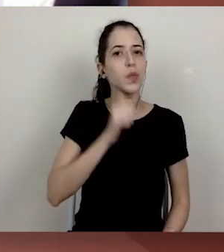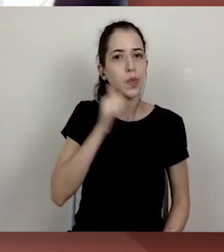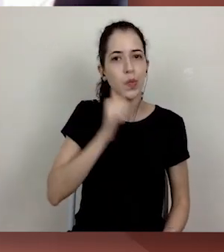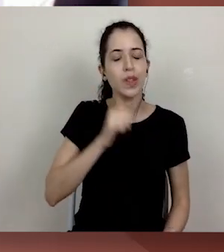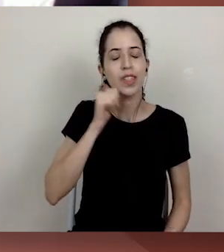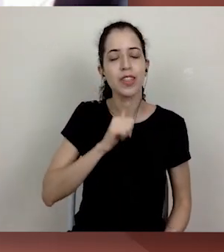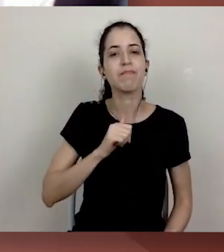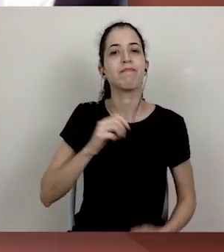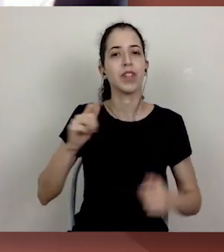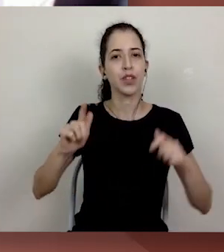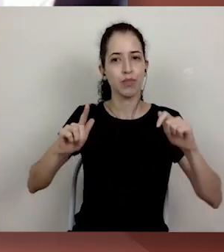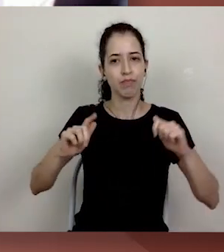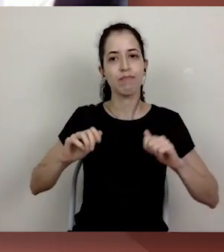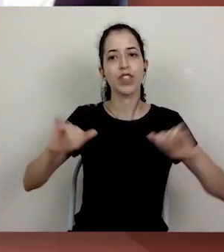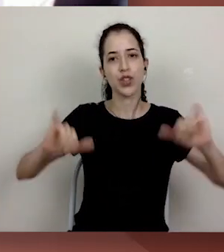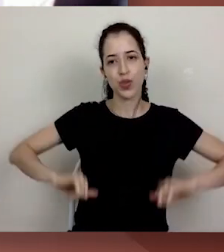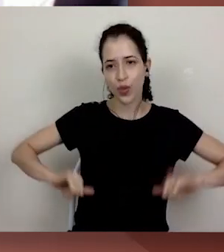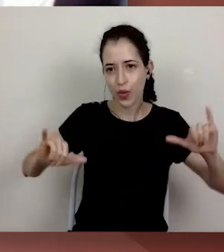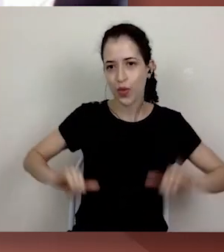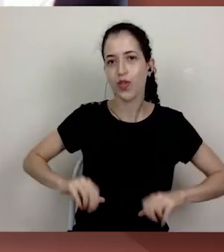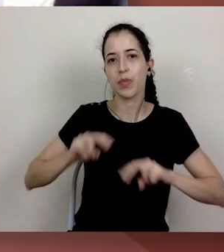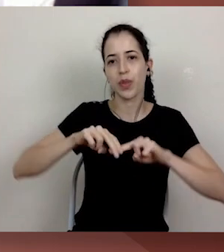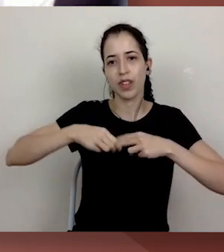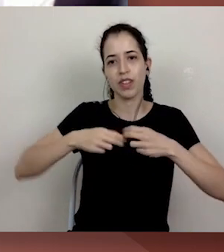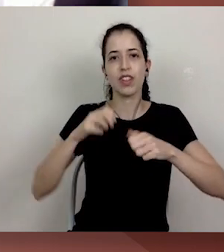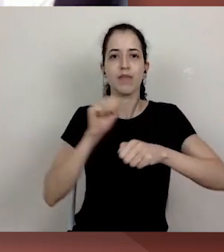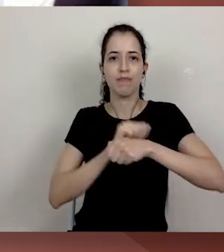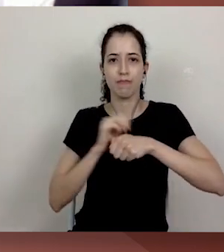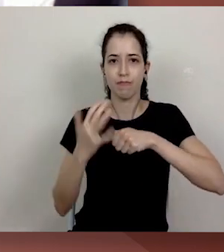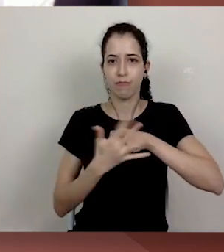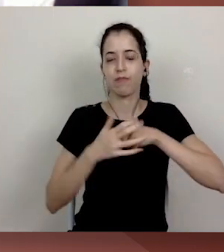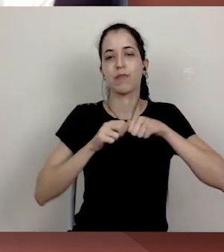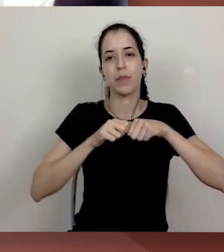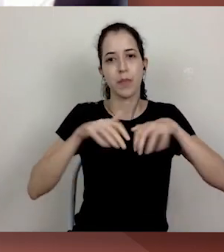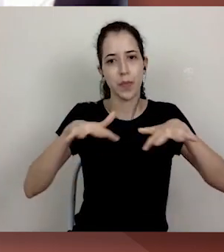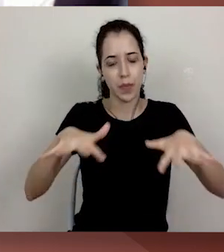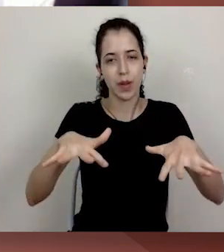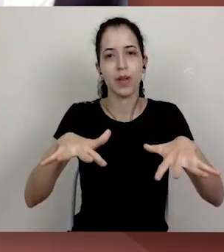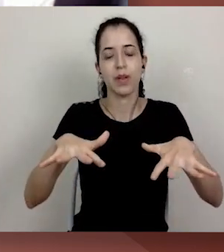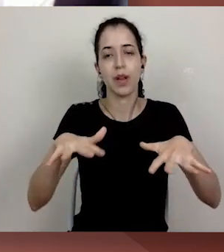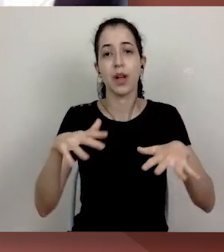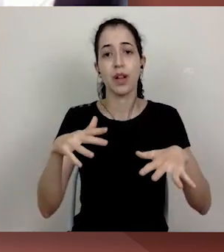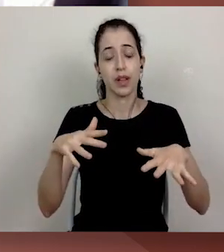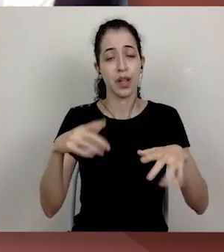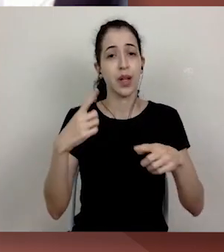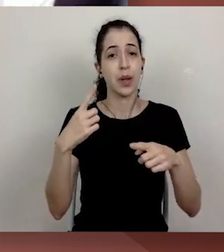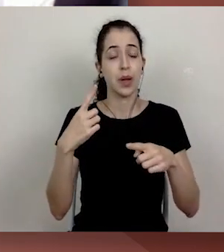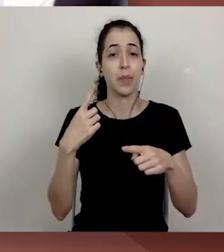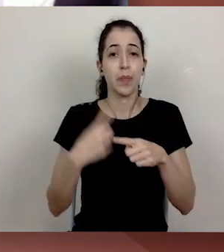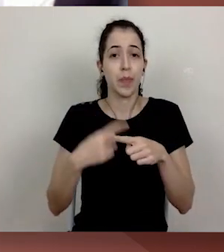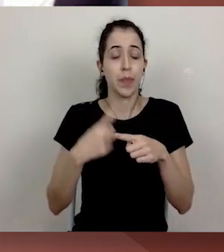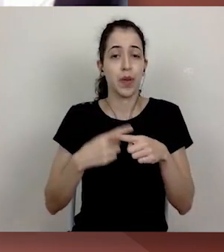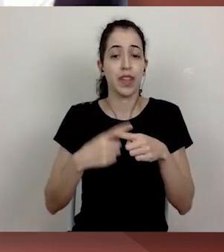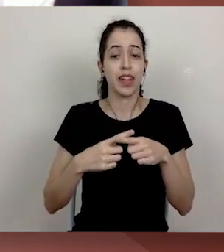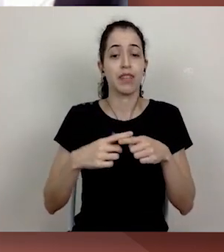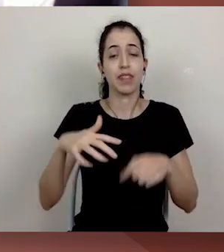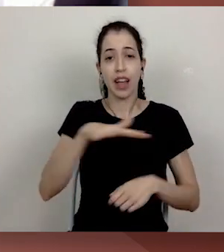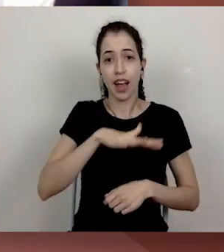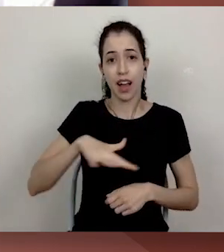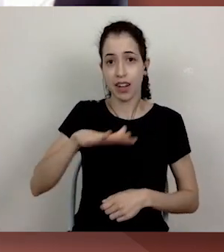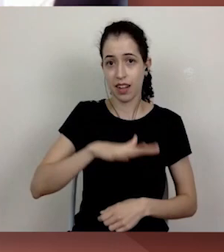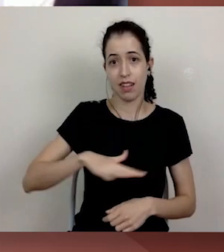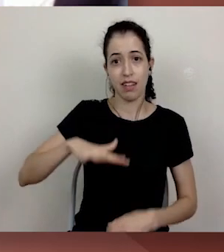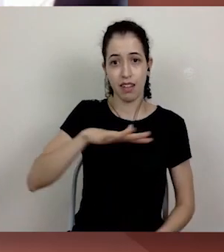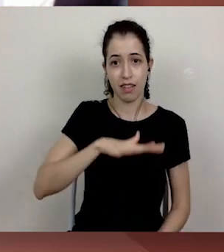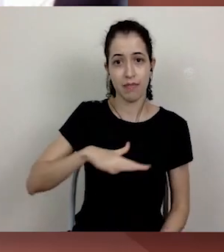do novo coronavírus, cujos efeitos são, certamente, muito hostis no ambiente acadêmico, como